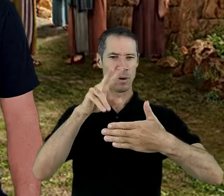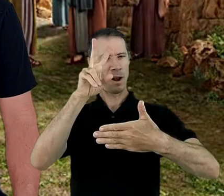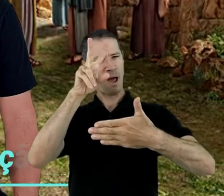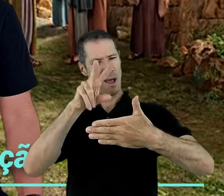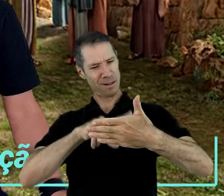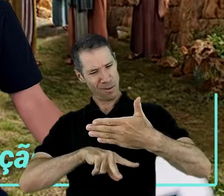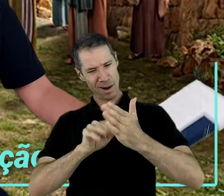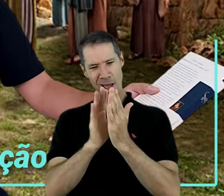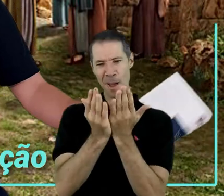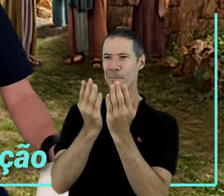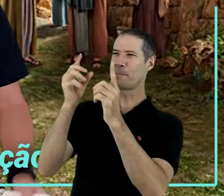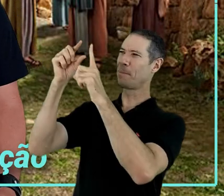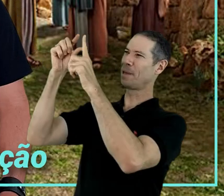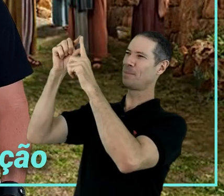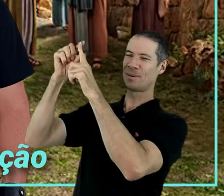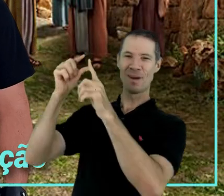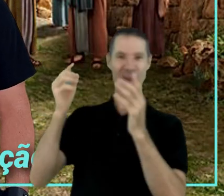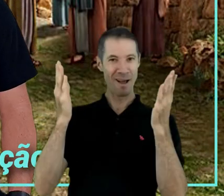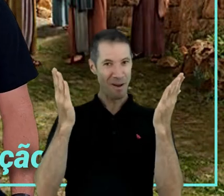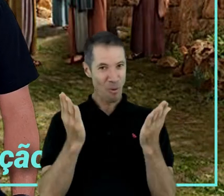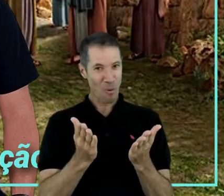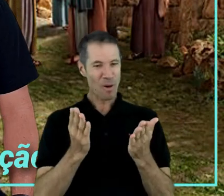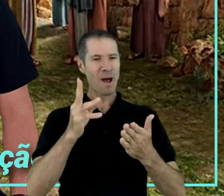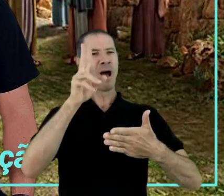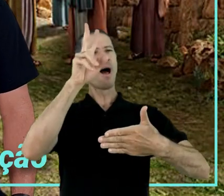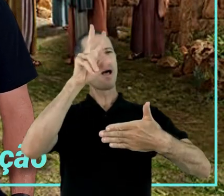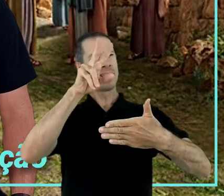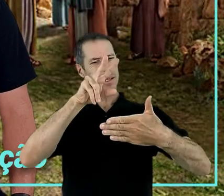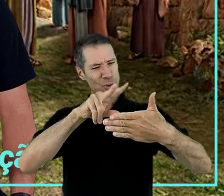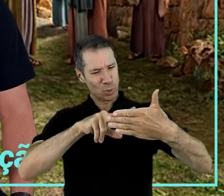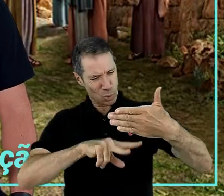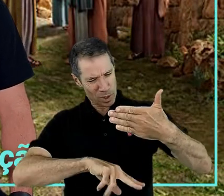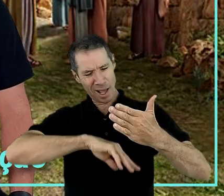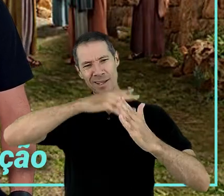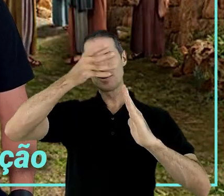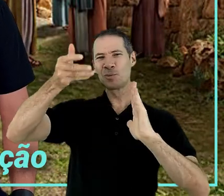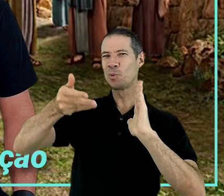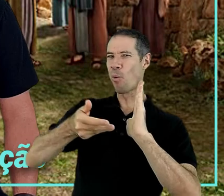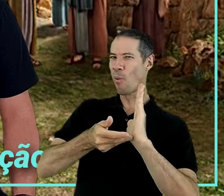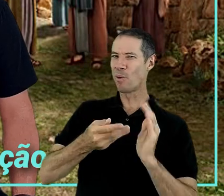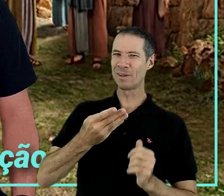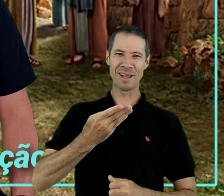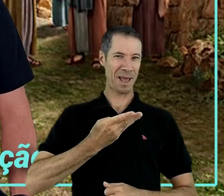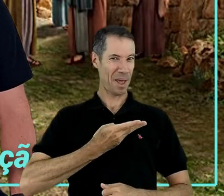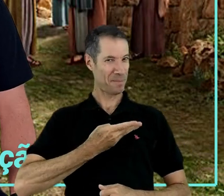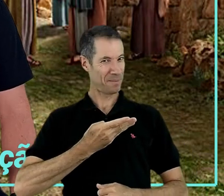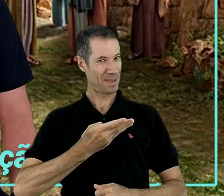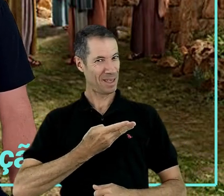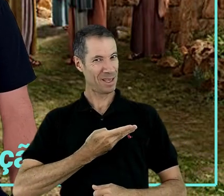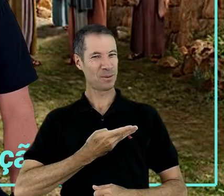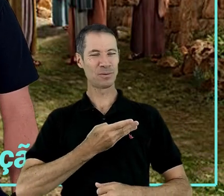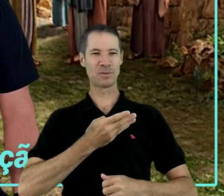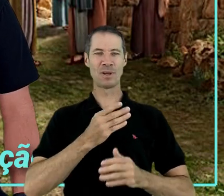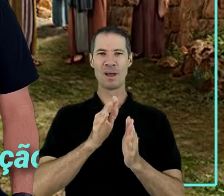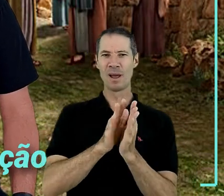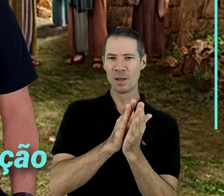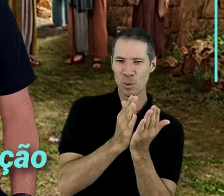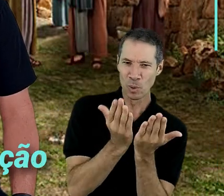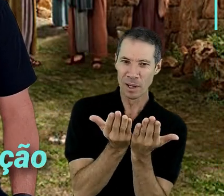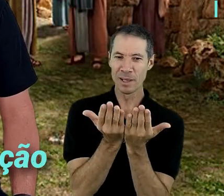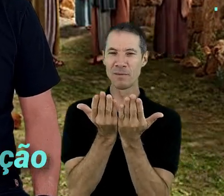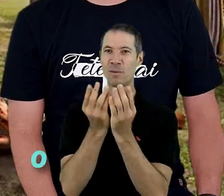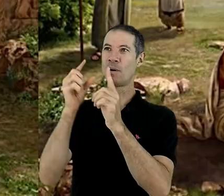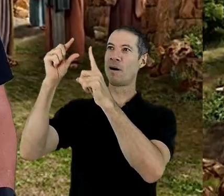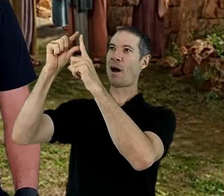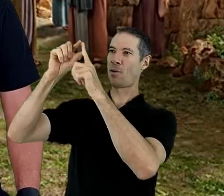bíblica, dessa vez uma leitura inteira com amigos no livro de